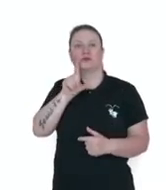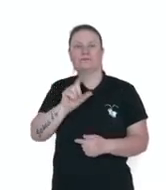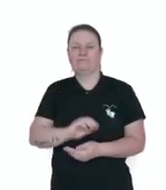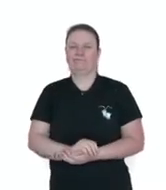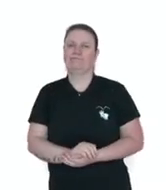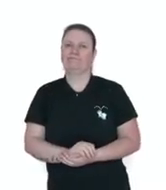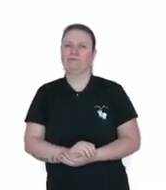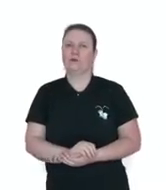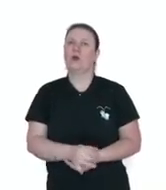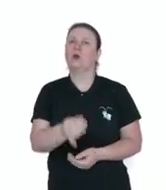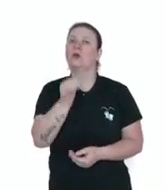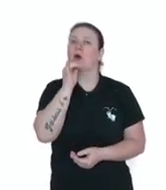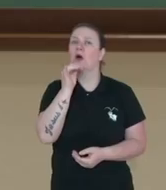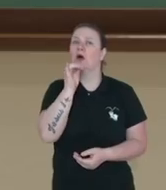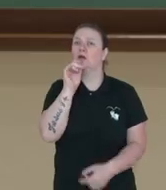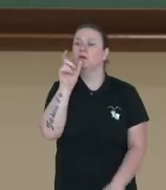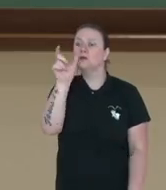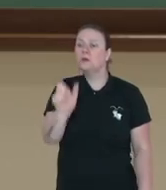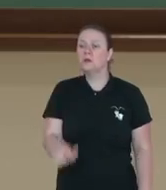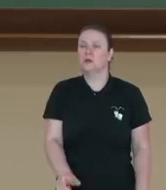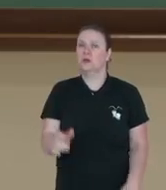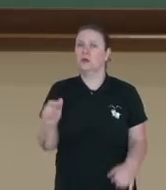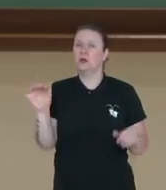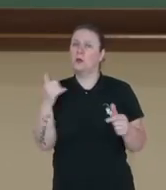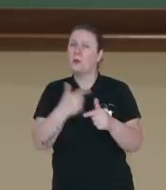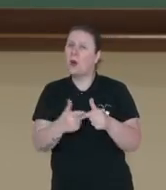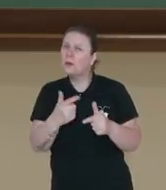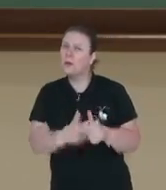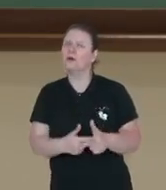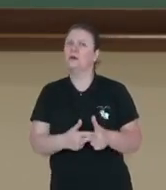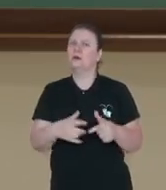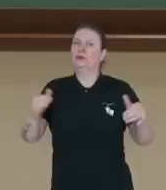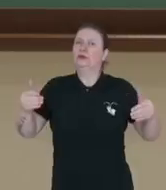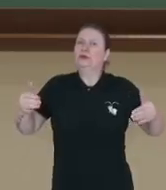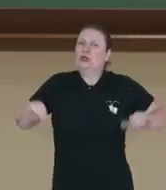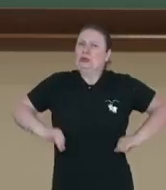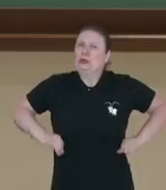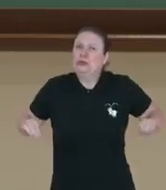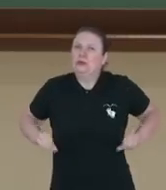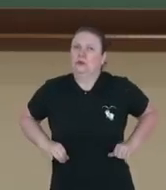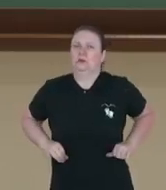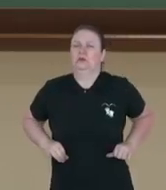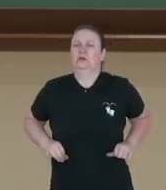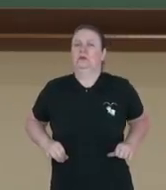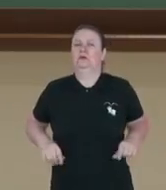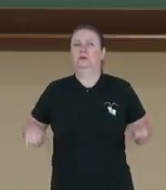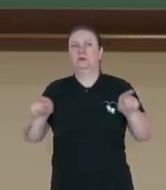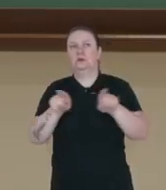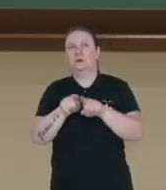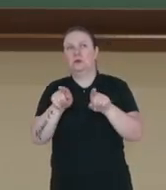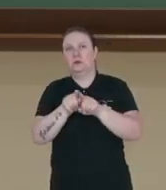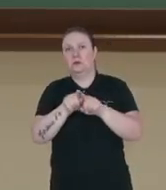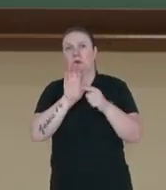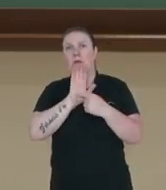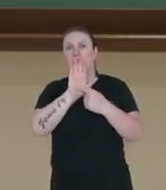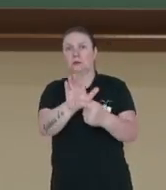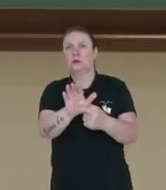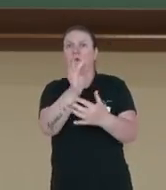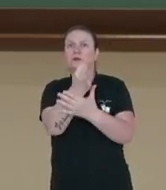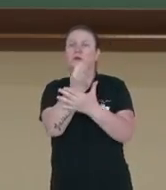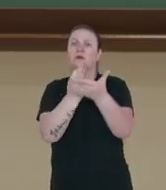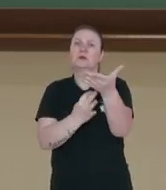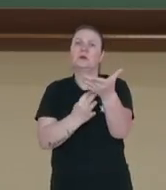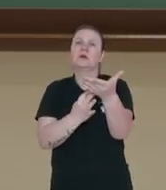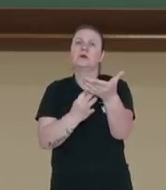é um exemplo de pessoa que passou pelo problema. Então, esse exemplo também é trazido para o texto como